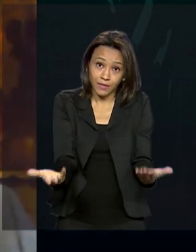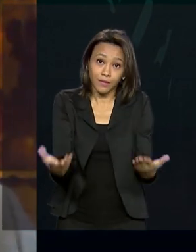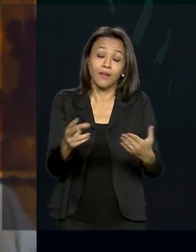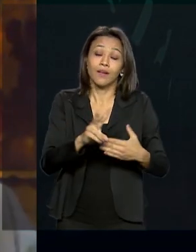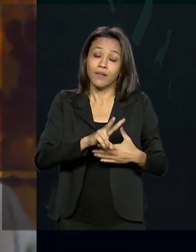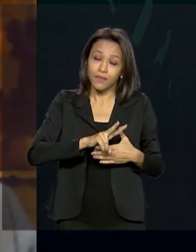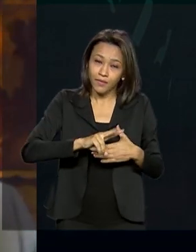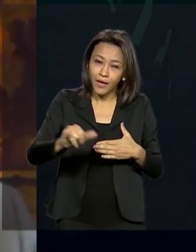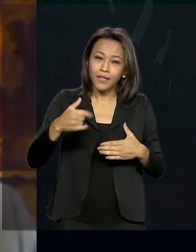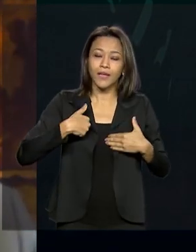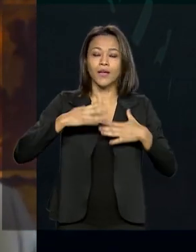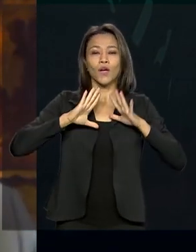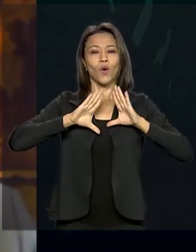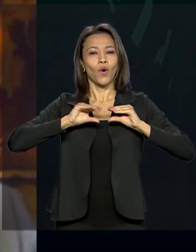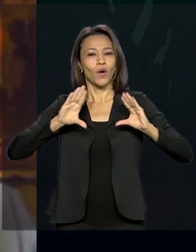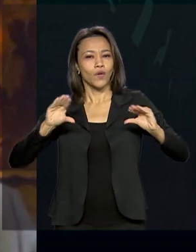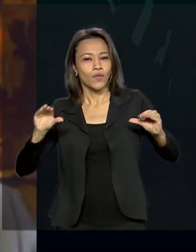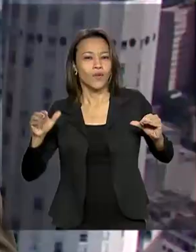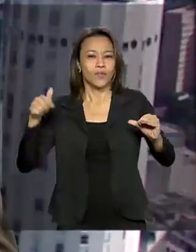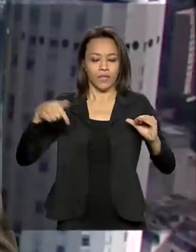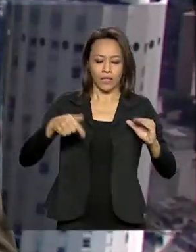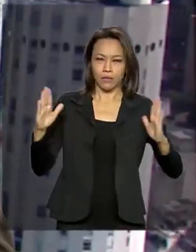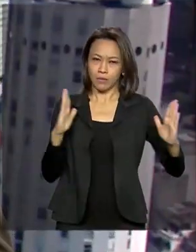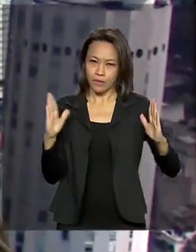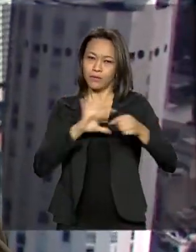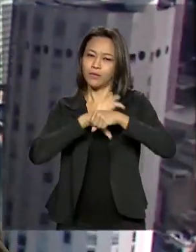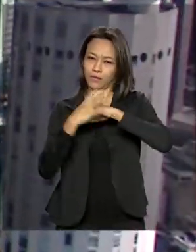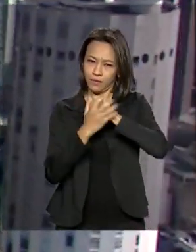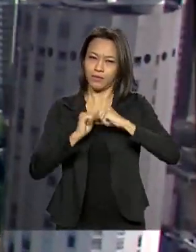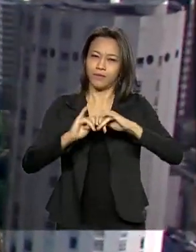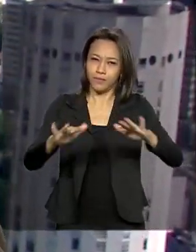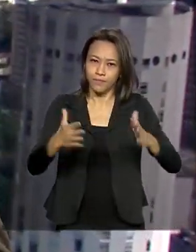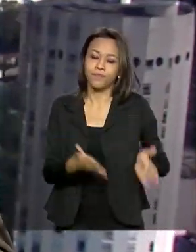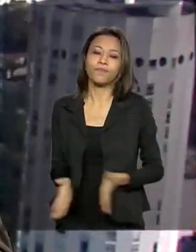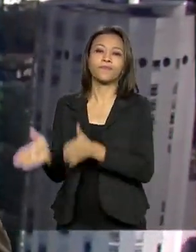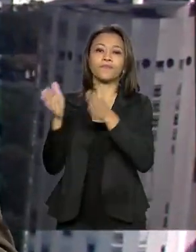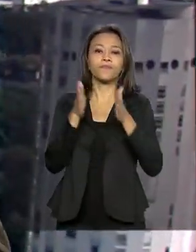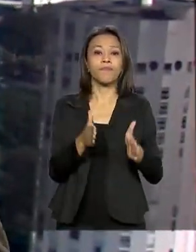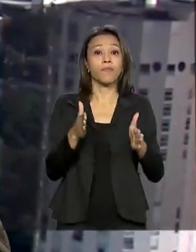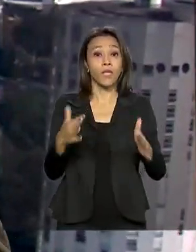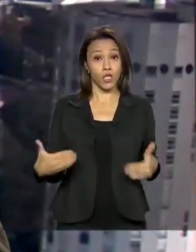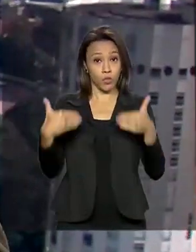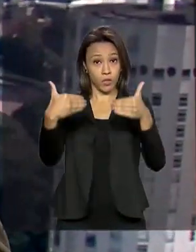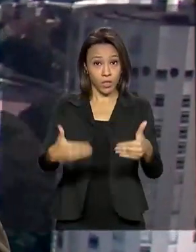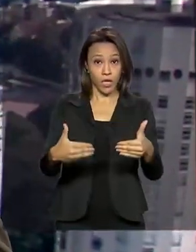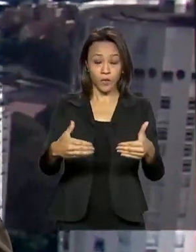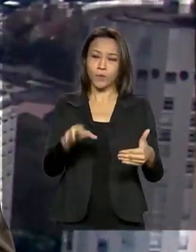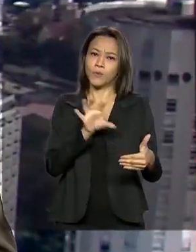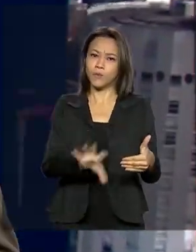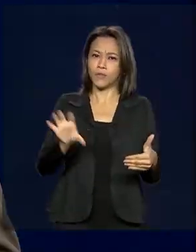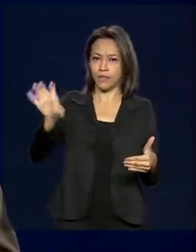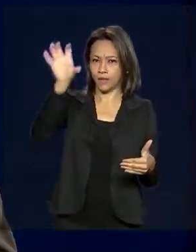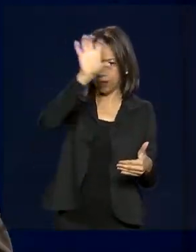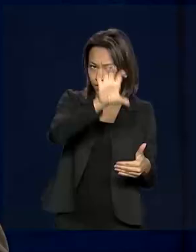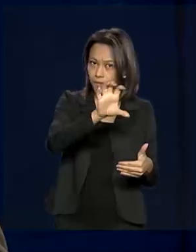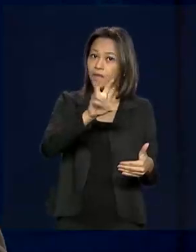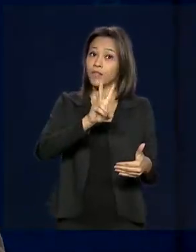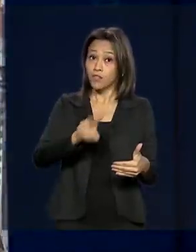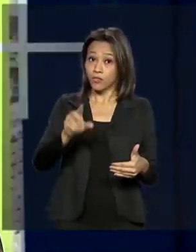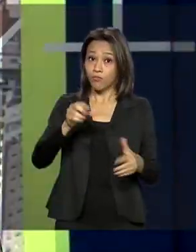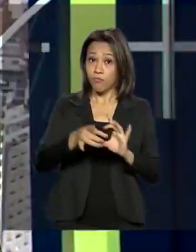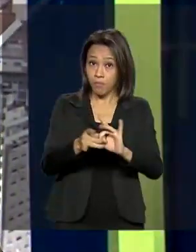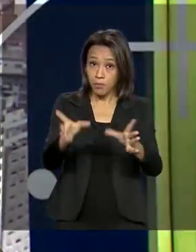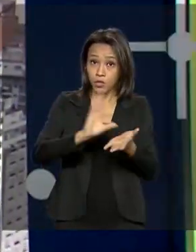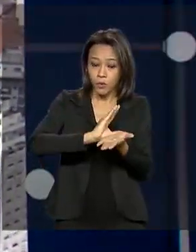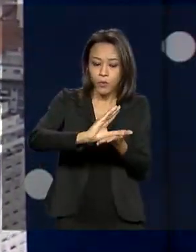passar com mais tranquilidade esse sufoco. E o Ministério do Desenvolvimento Regional autorizou o repasse de